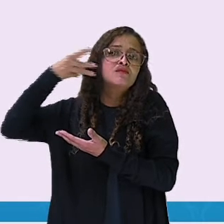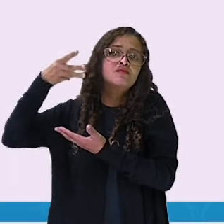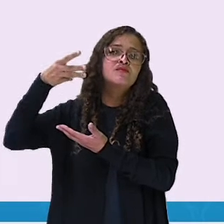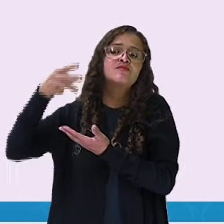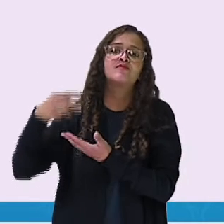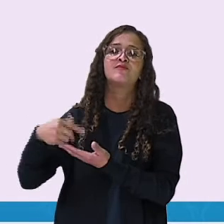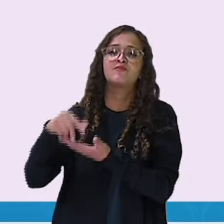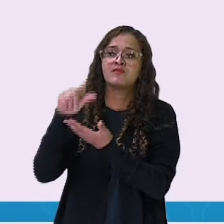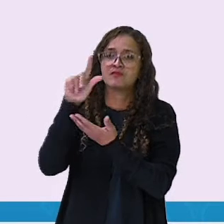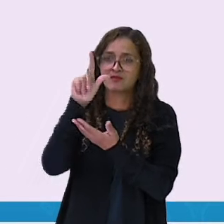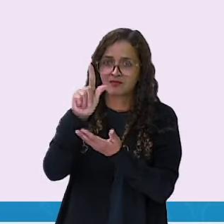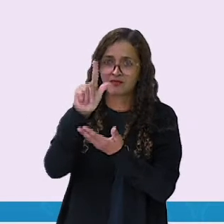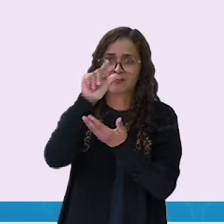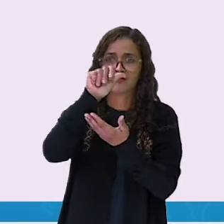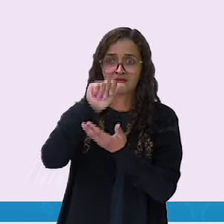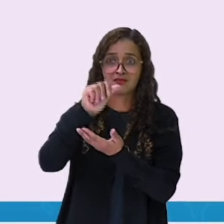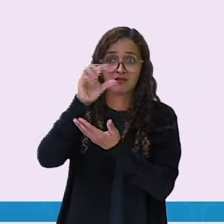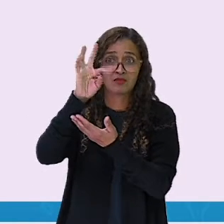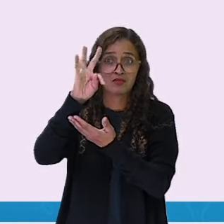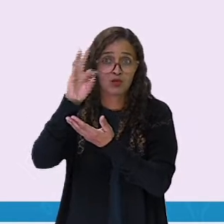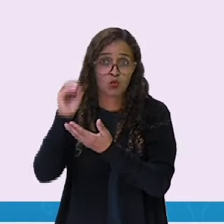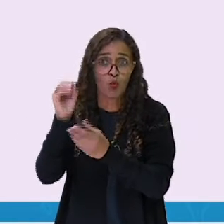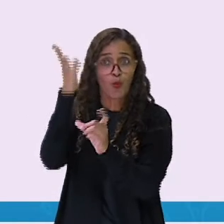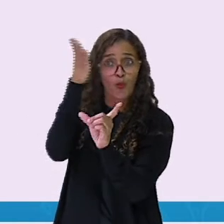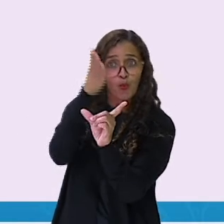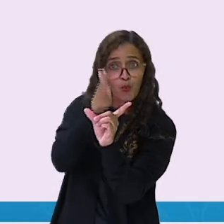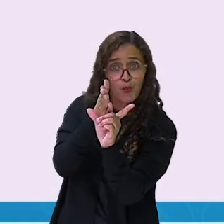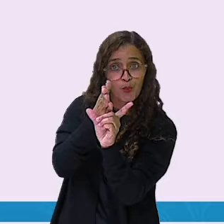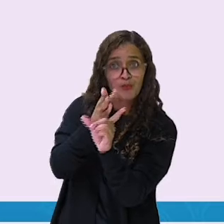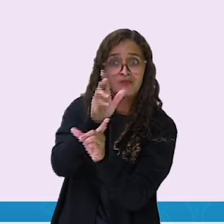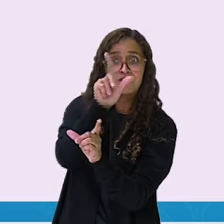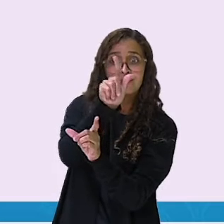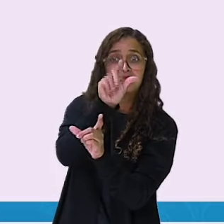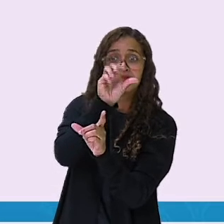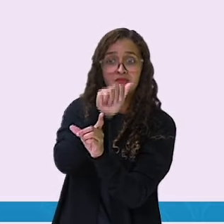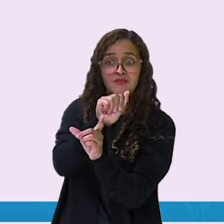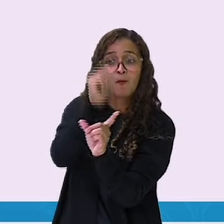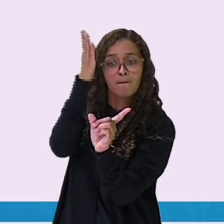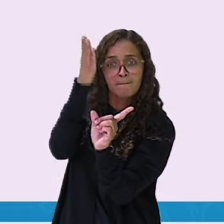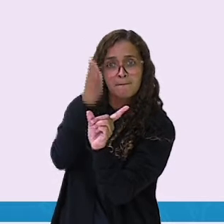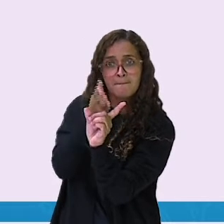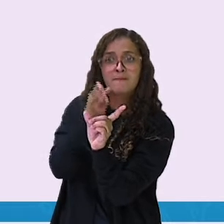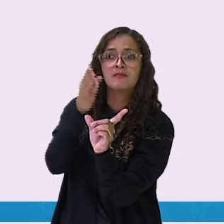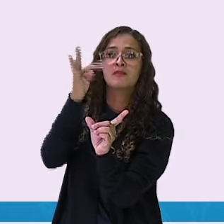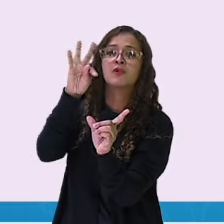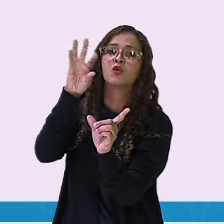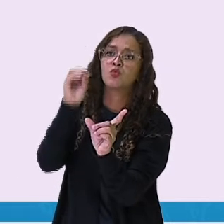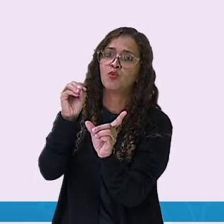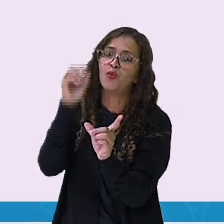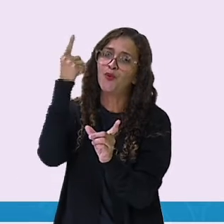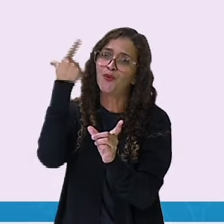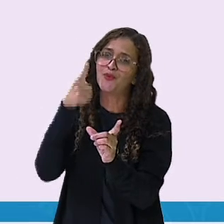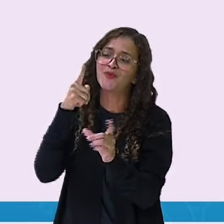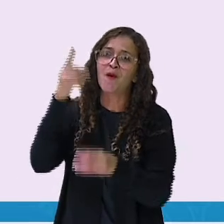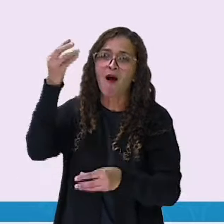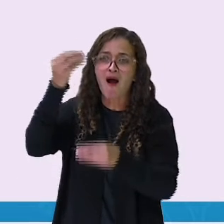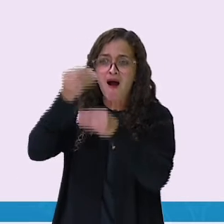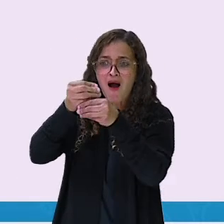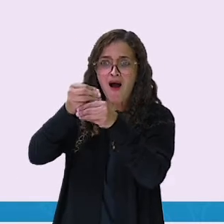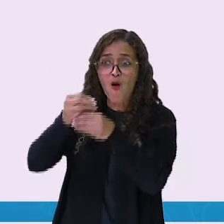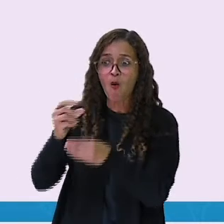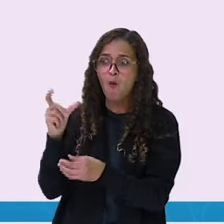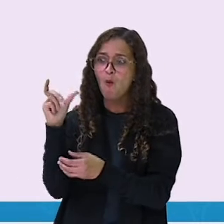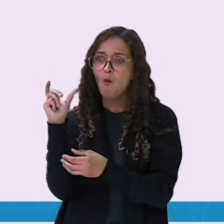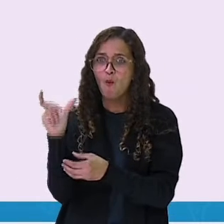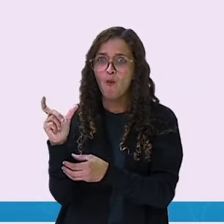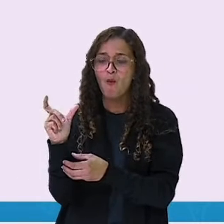com a sílaba tó, que nós pegamos emprestado ali da palavra rato. Conseguimos formar uma palavra nova.